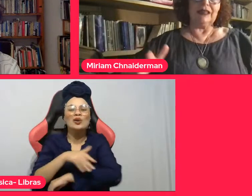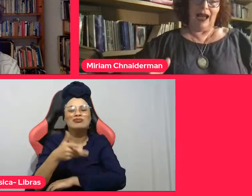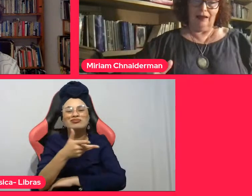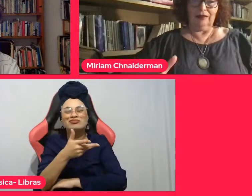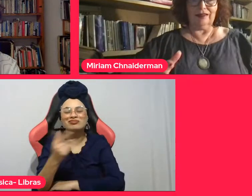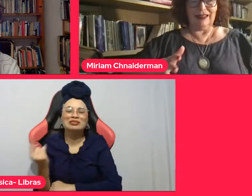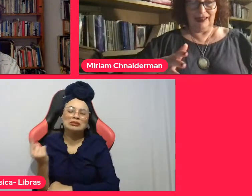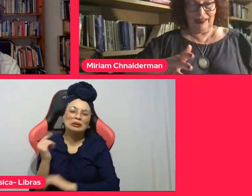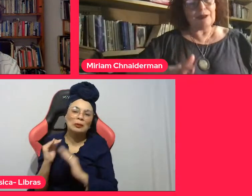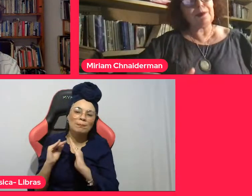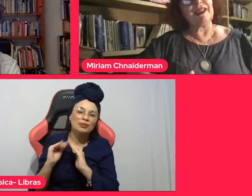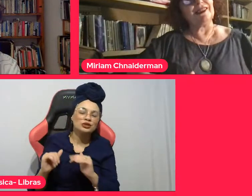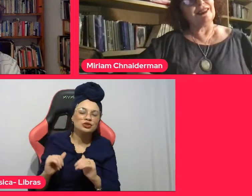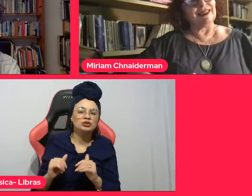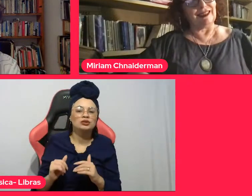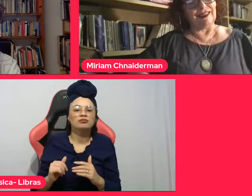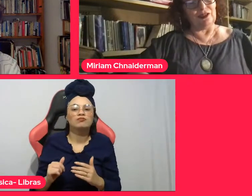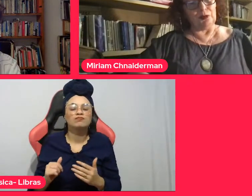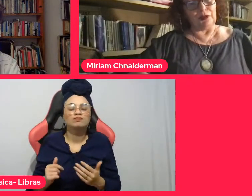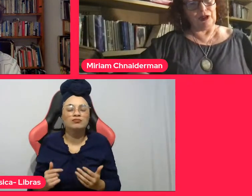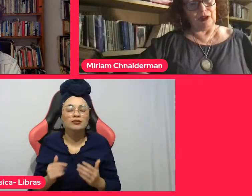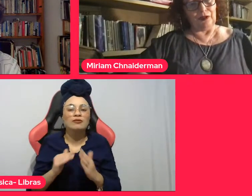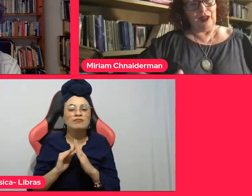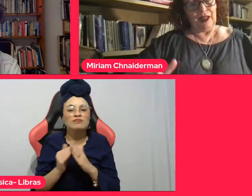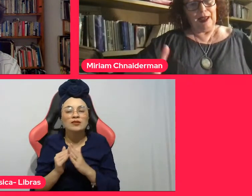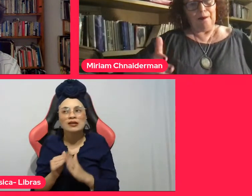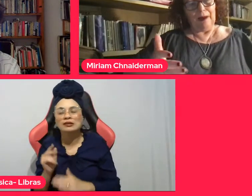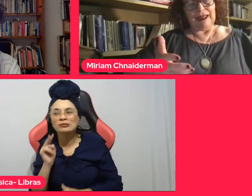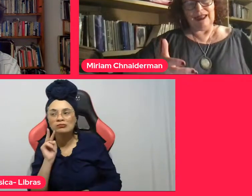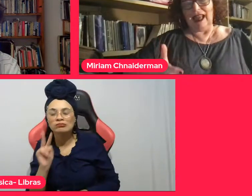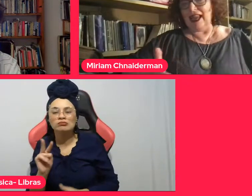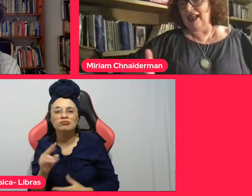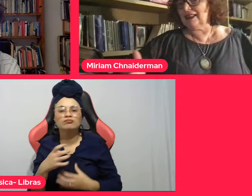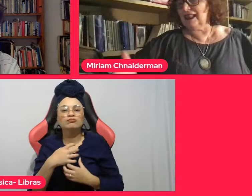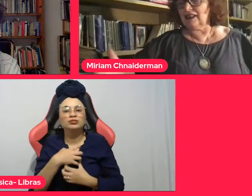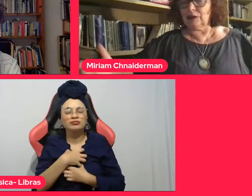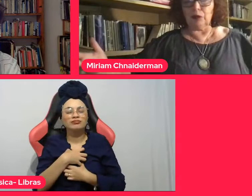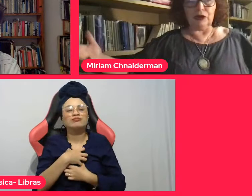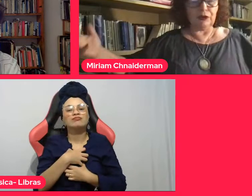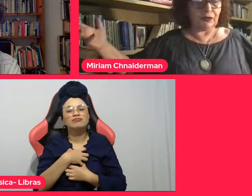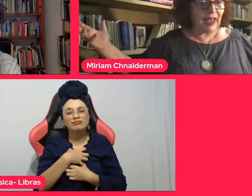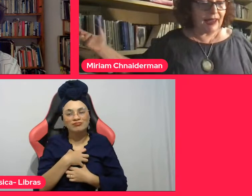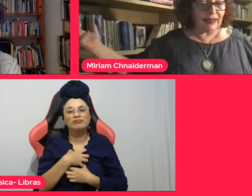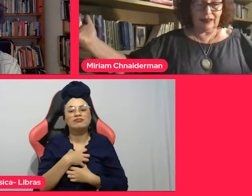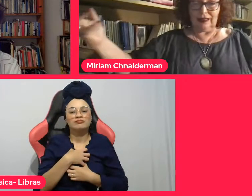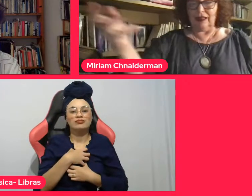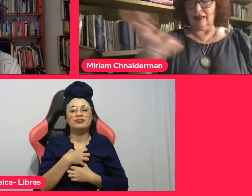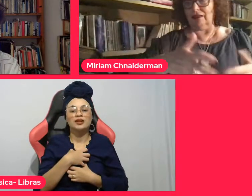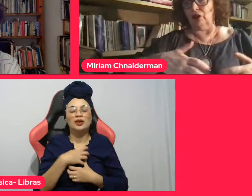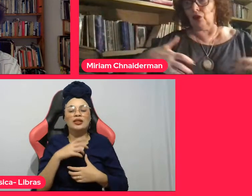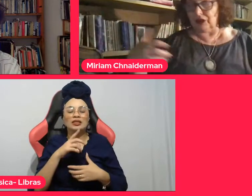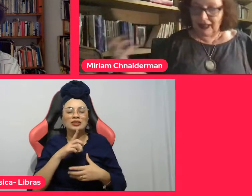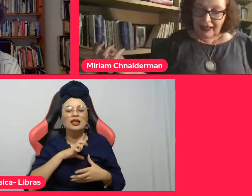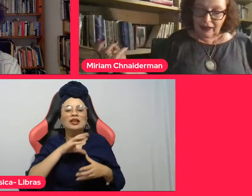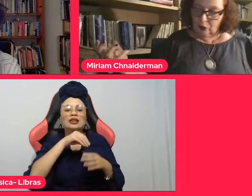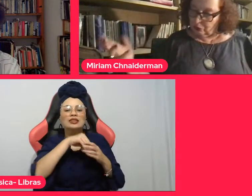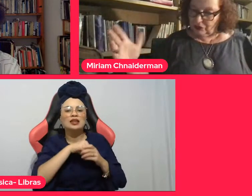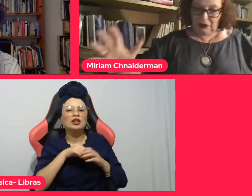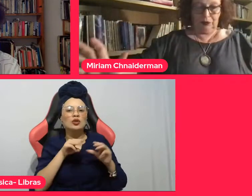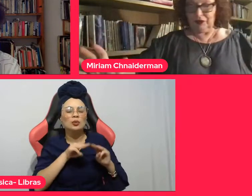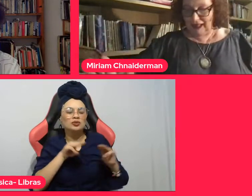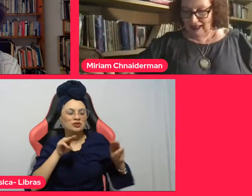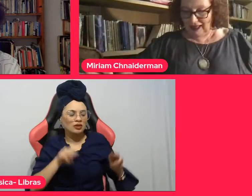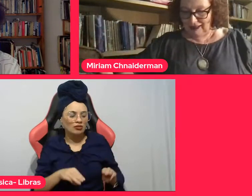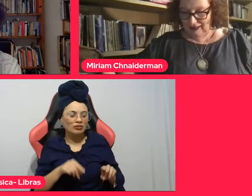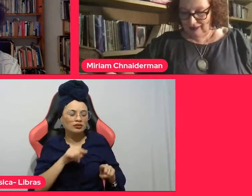no museu. Tá, você respira, você está dentro do museu, mas essa atmosfera que rodeia